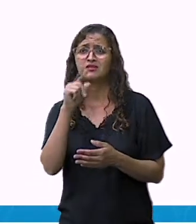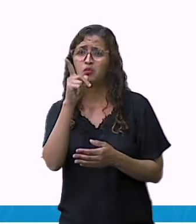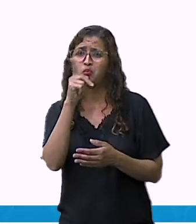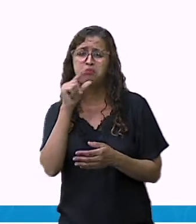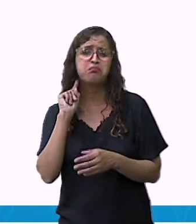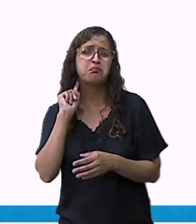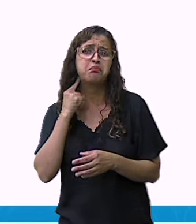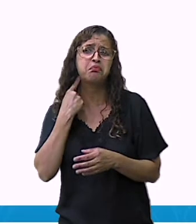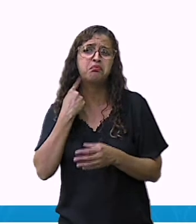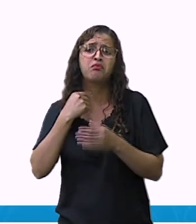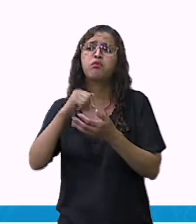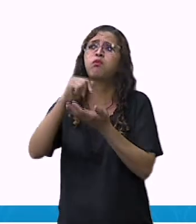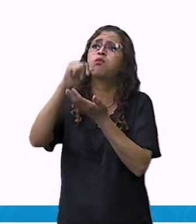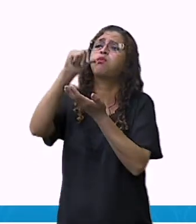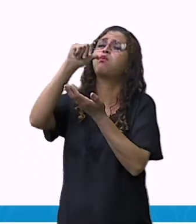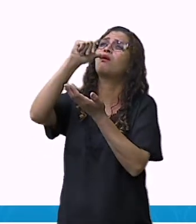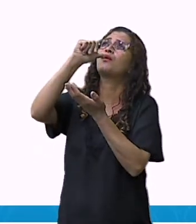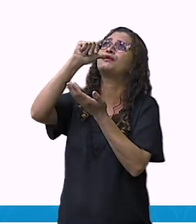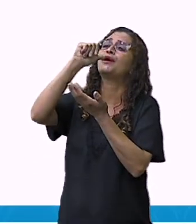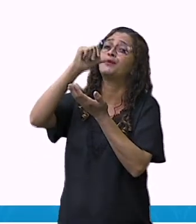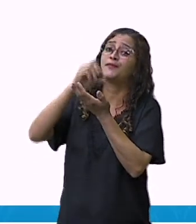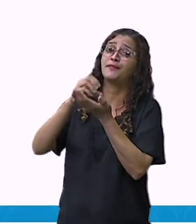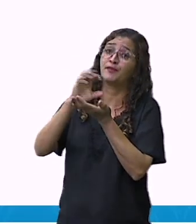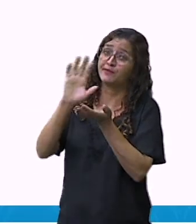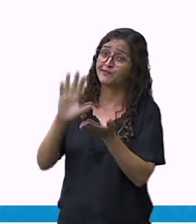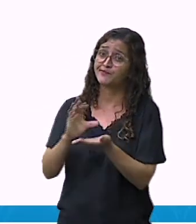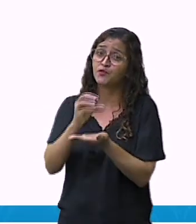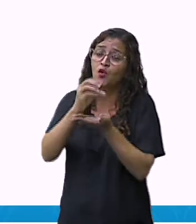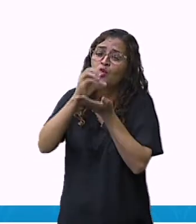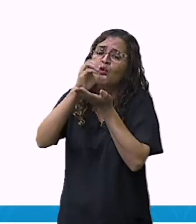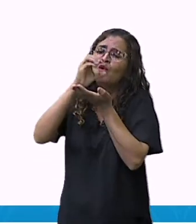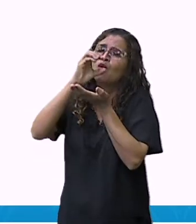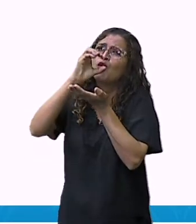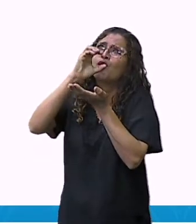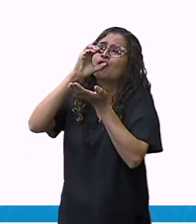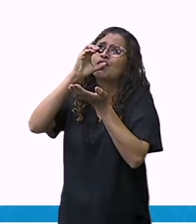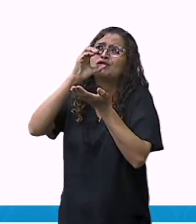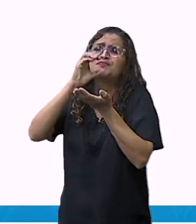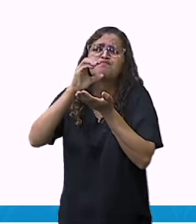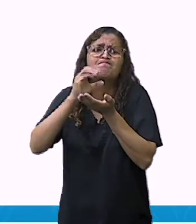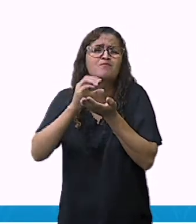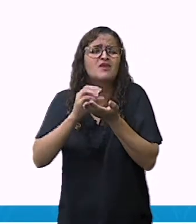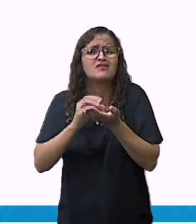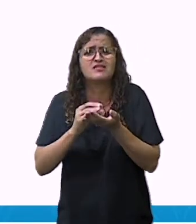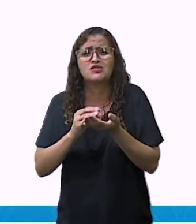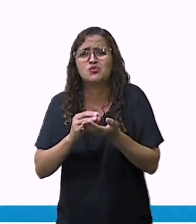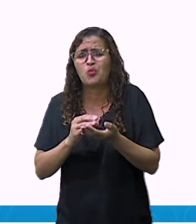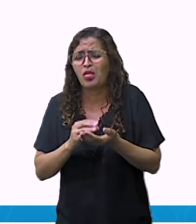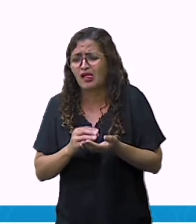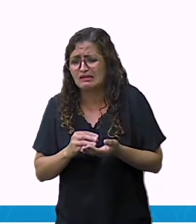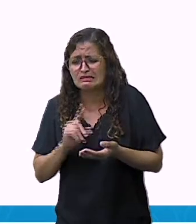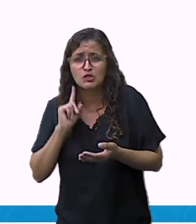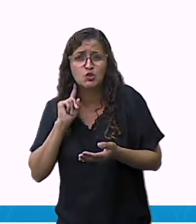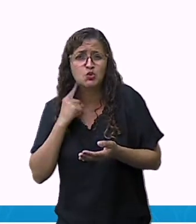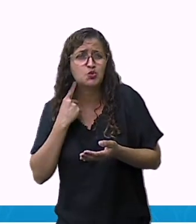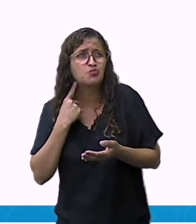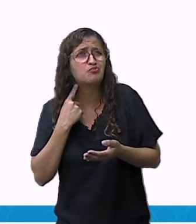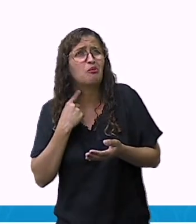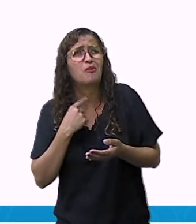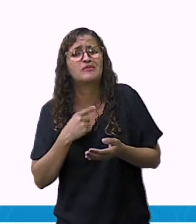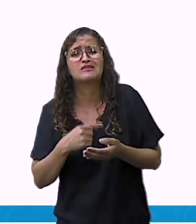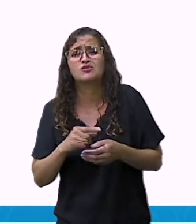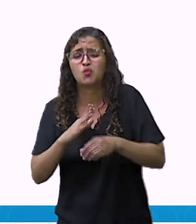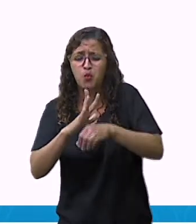vez ingerida a água contaminada, você vai ficar doente. E pelo ar? Por que